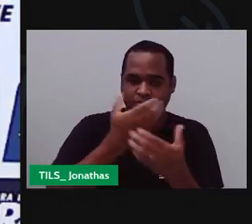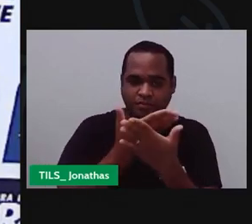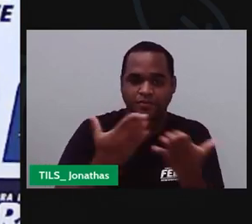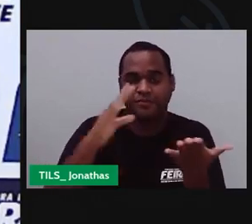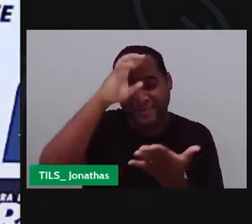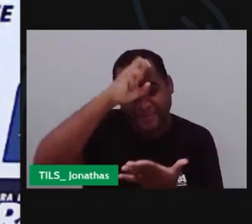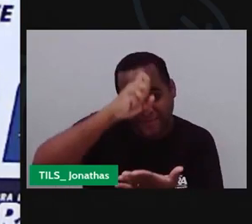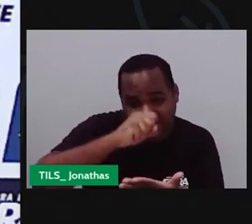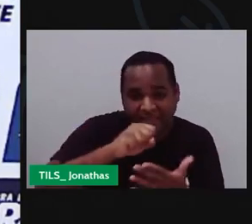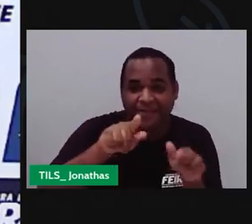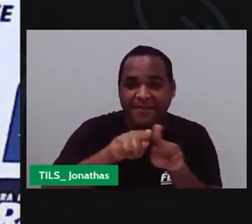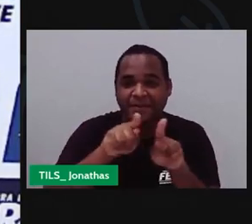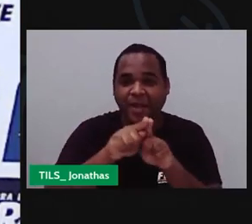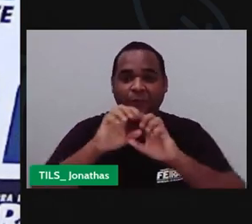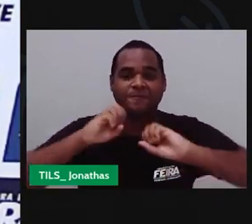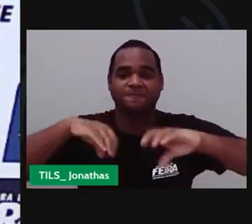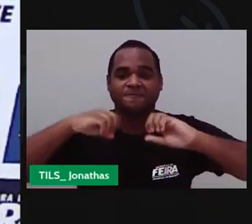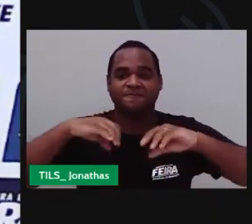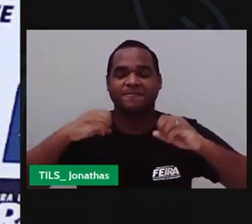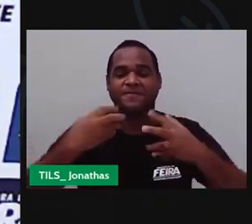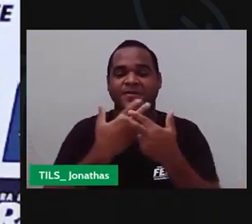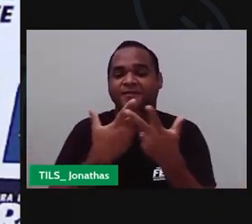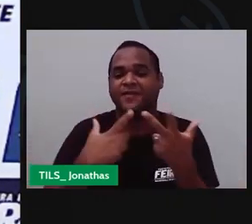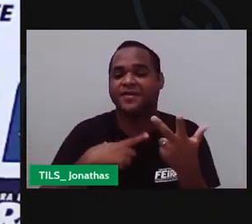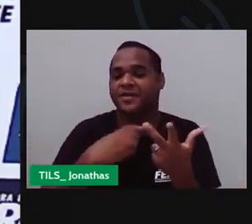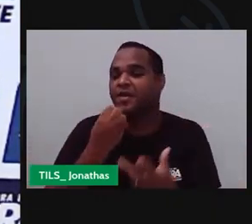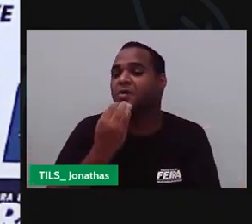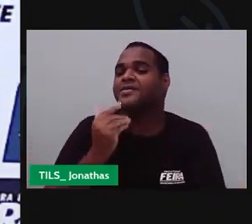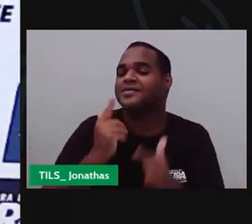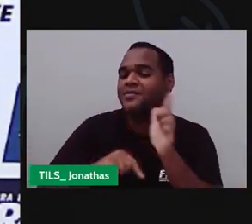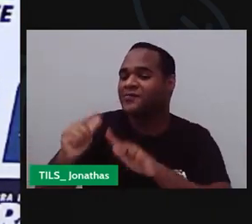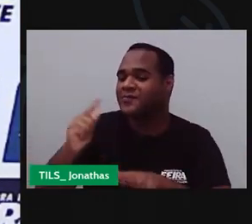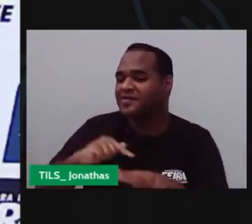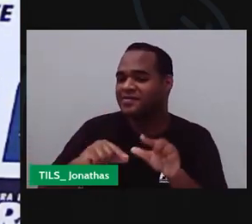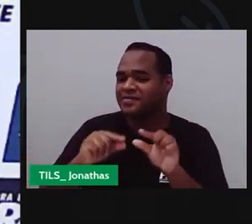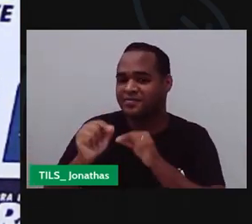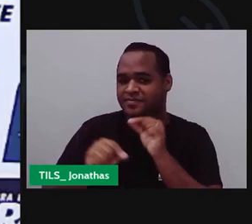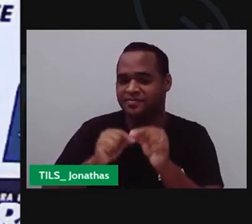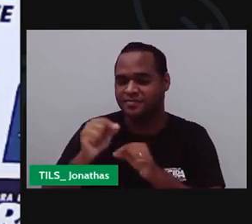Bastante Com essa Nossa Aula E tenha Conseguido A